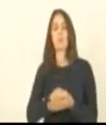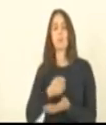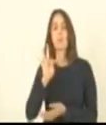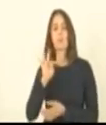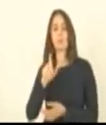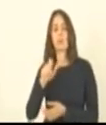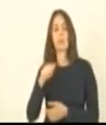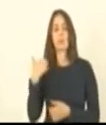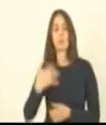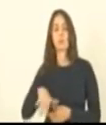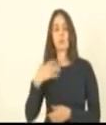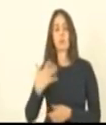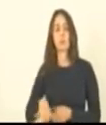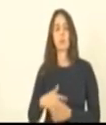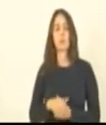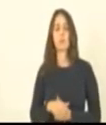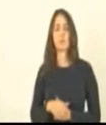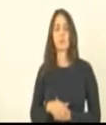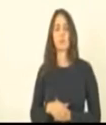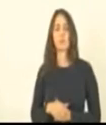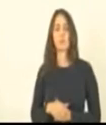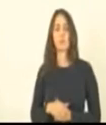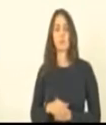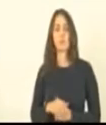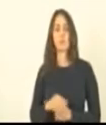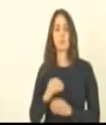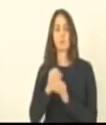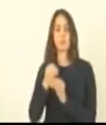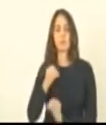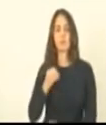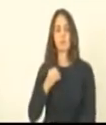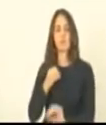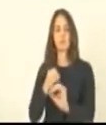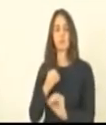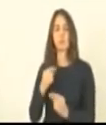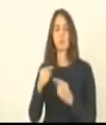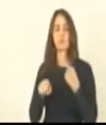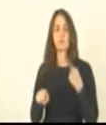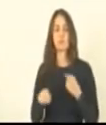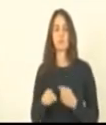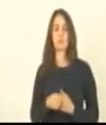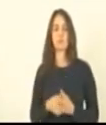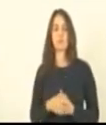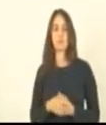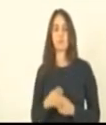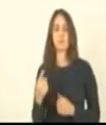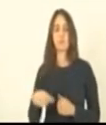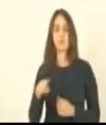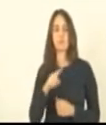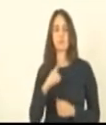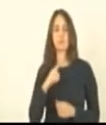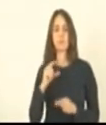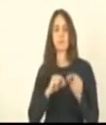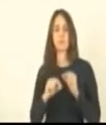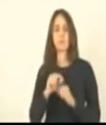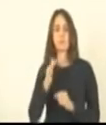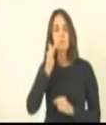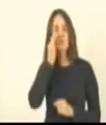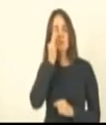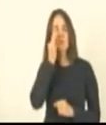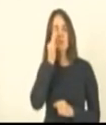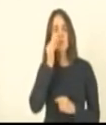absurda né de taxa de esgoto cobrada indevidamente indevidamente nós tivemos visitando pessoalmente essas